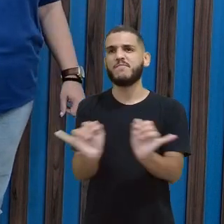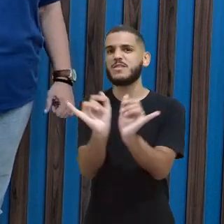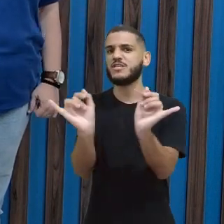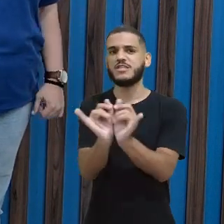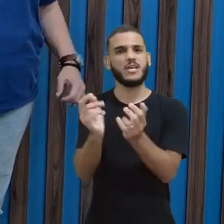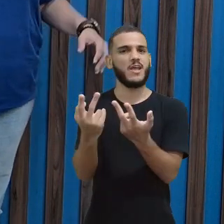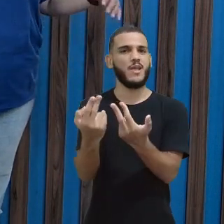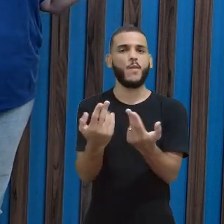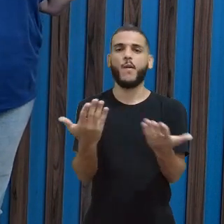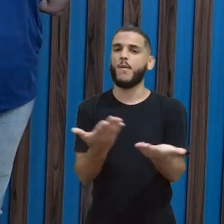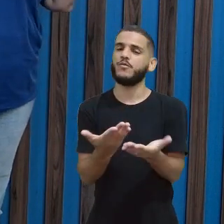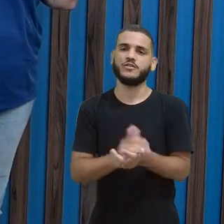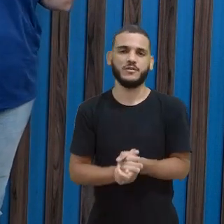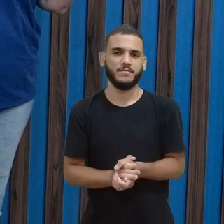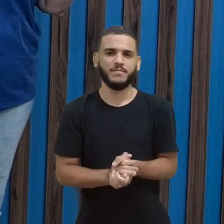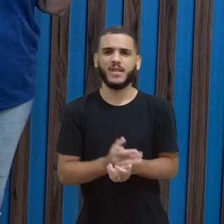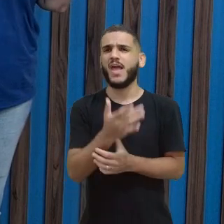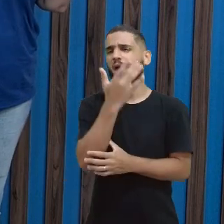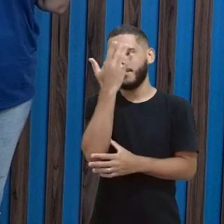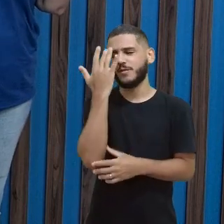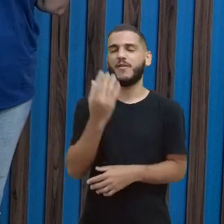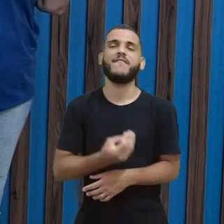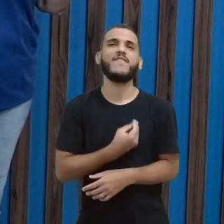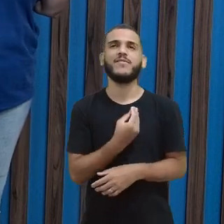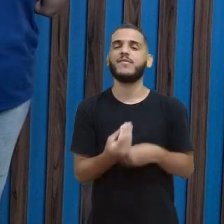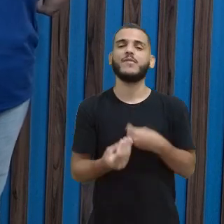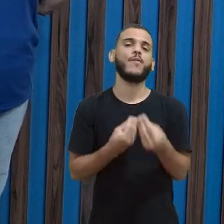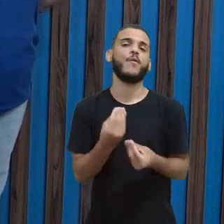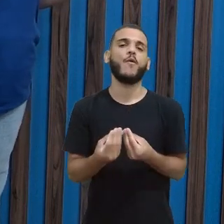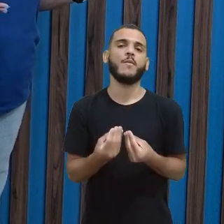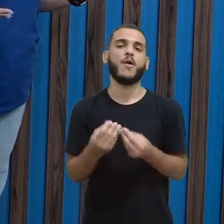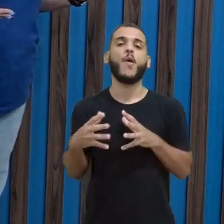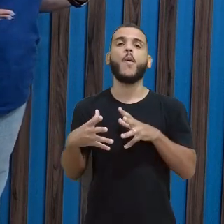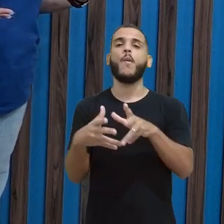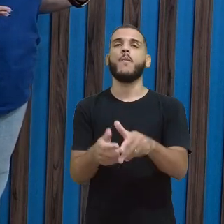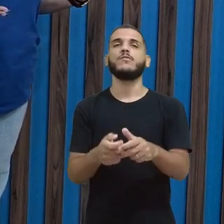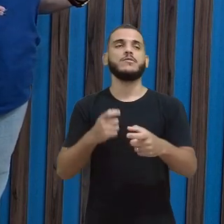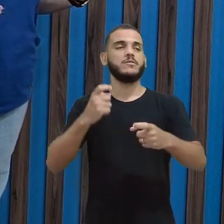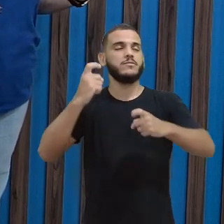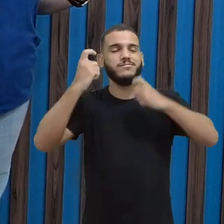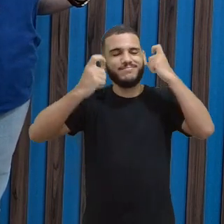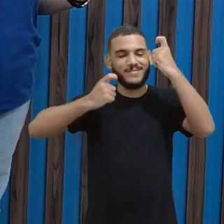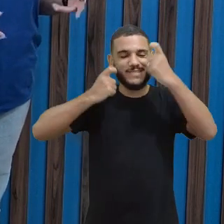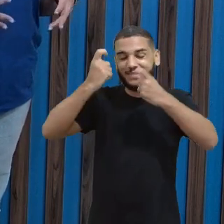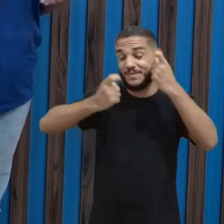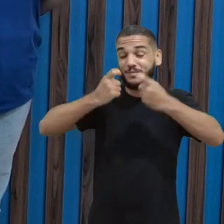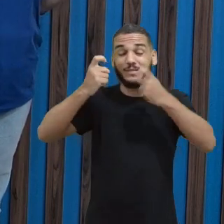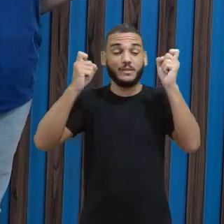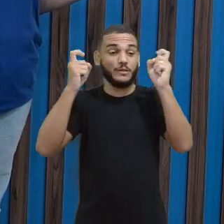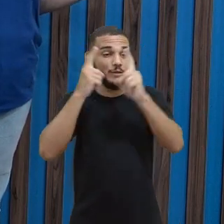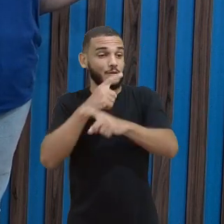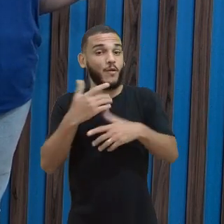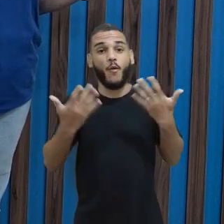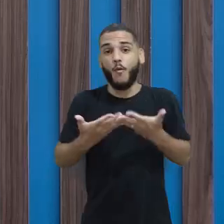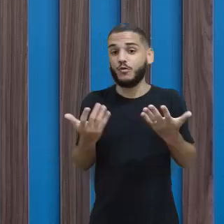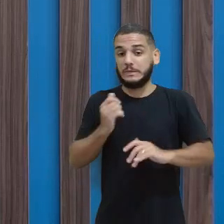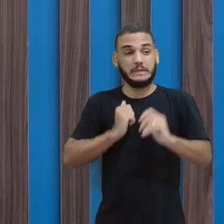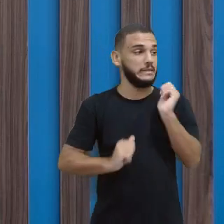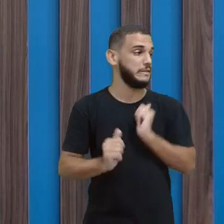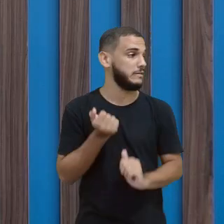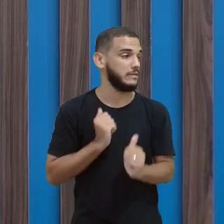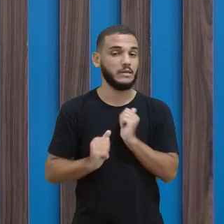hoje, né? E também não vivia num mundo tão corrido como a gente tem hoje, né? Como a gente vive hoje.